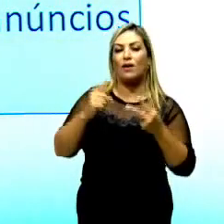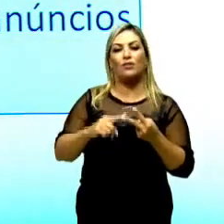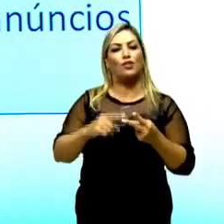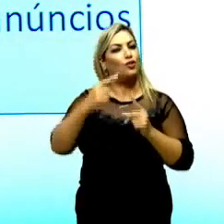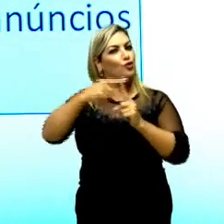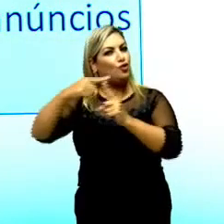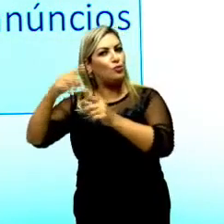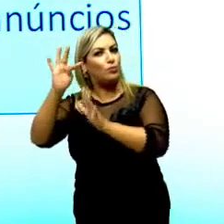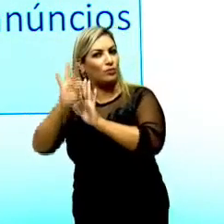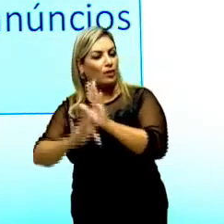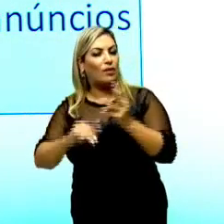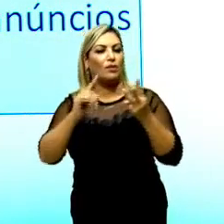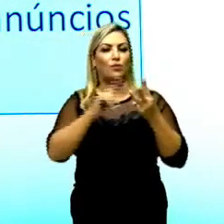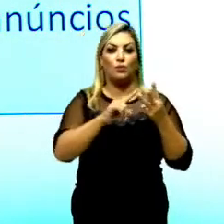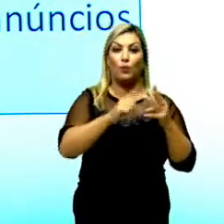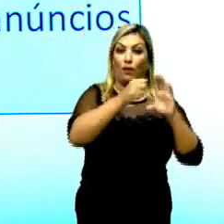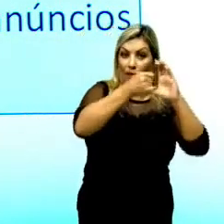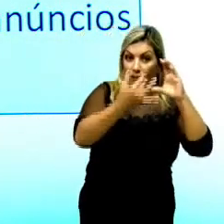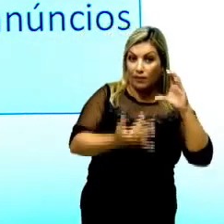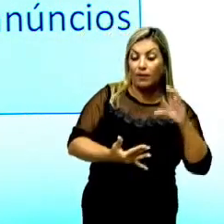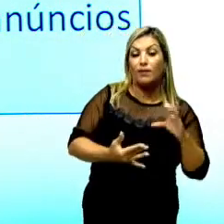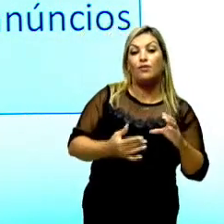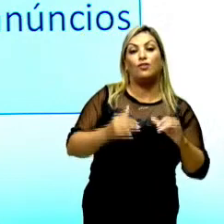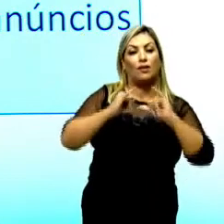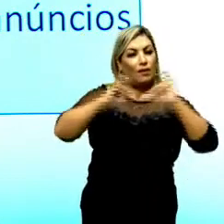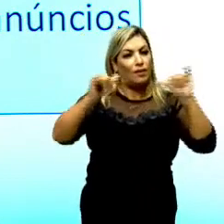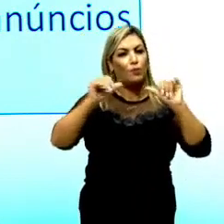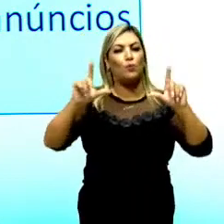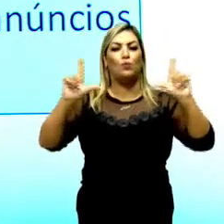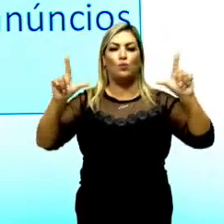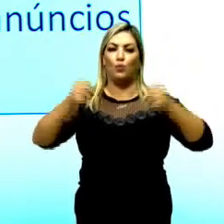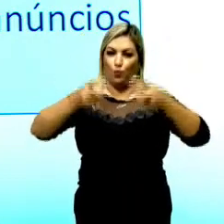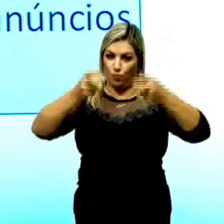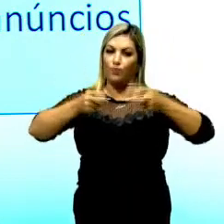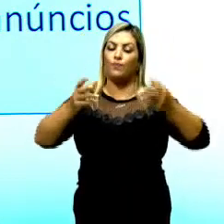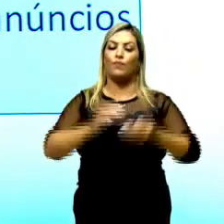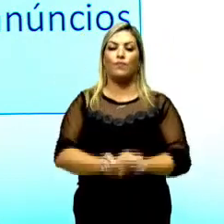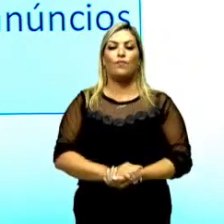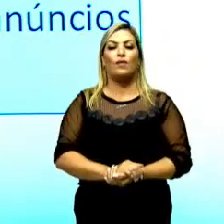tipologia textual e as características de anúncios e